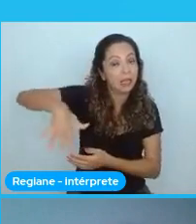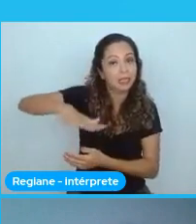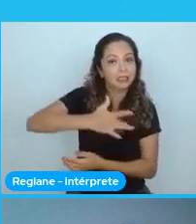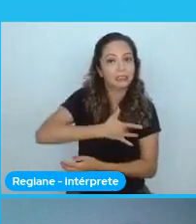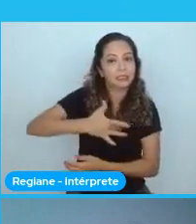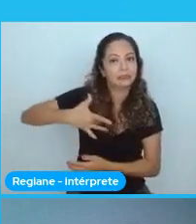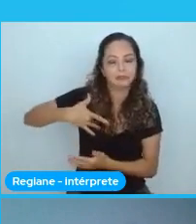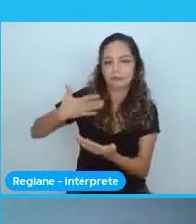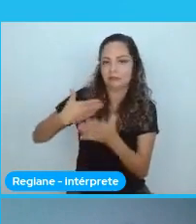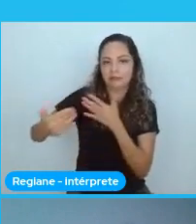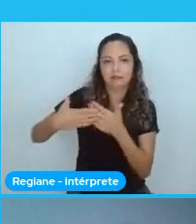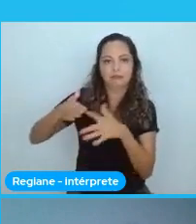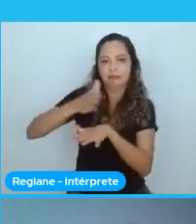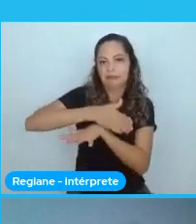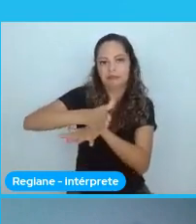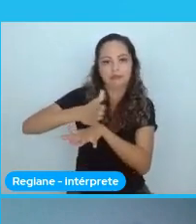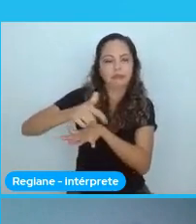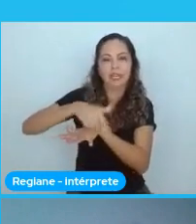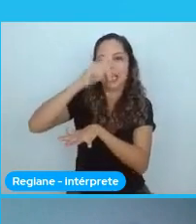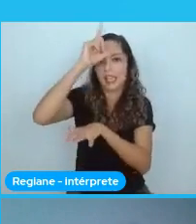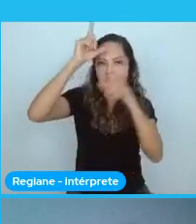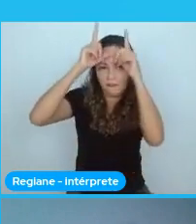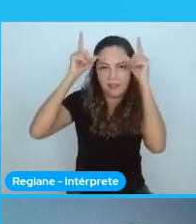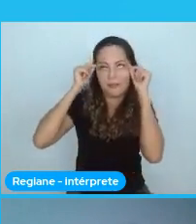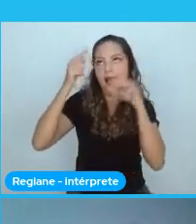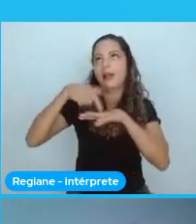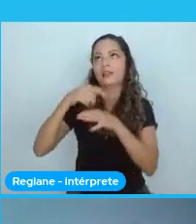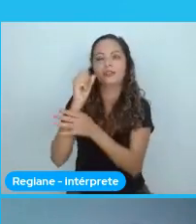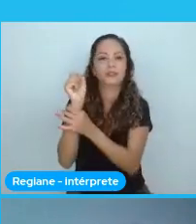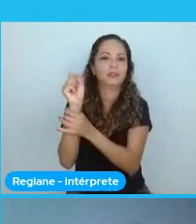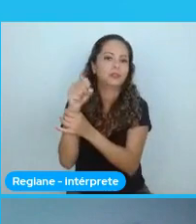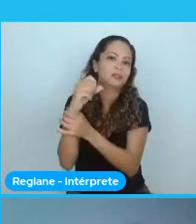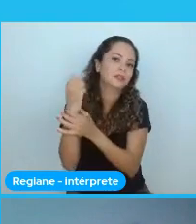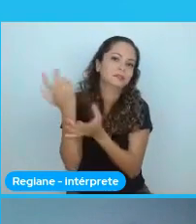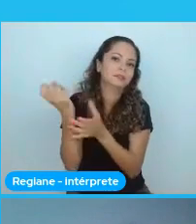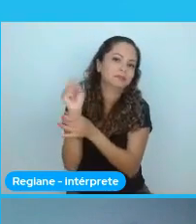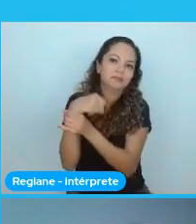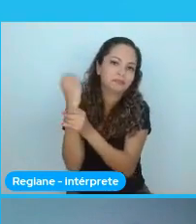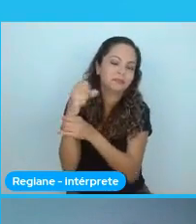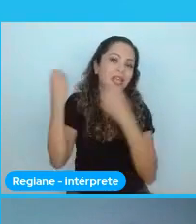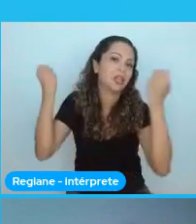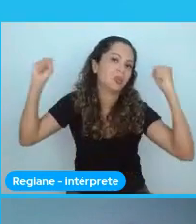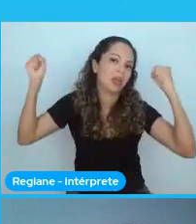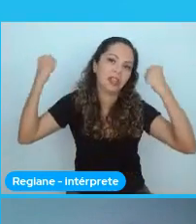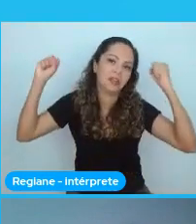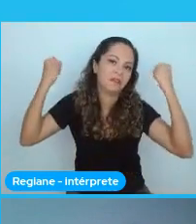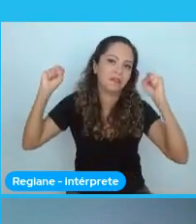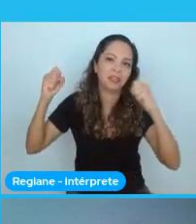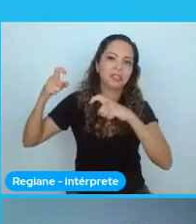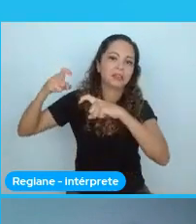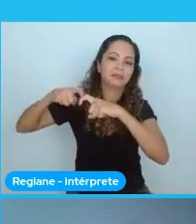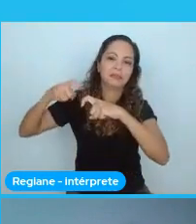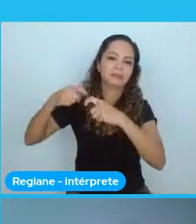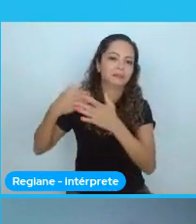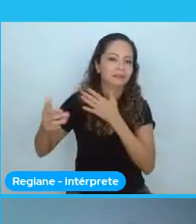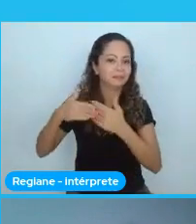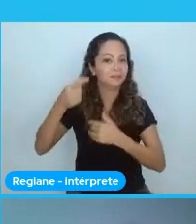área, enfermagem, educação física, medicina, de tentar se dar certo usar Python.